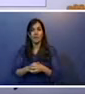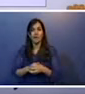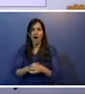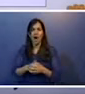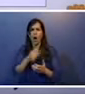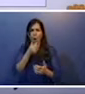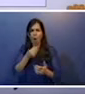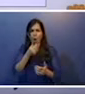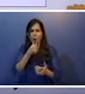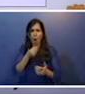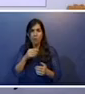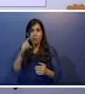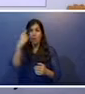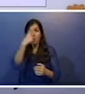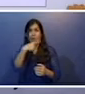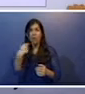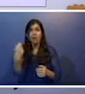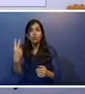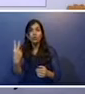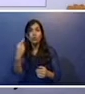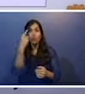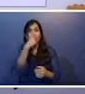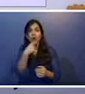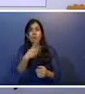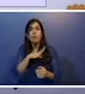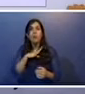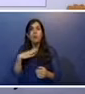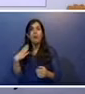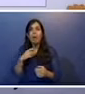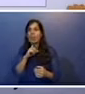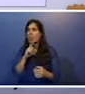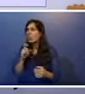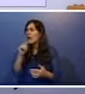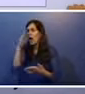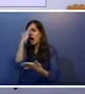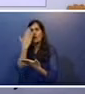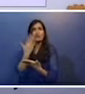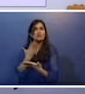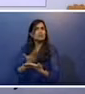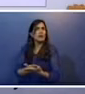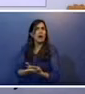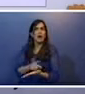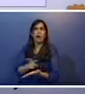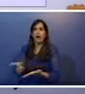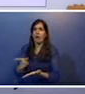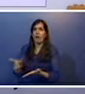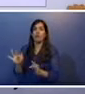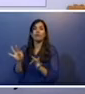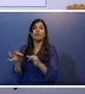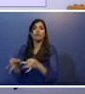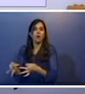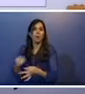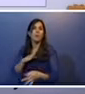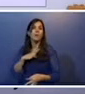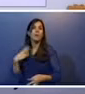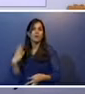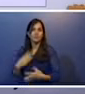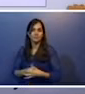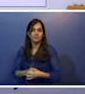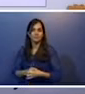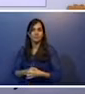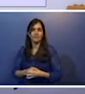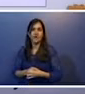levou duas horas para morrer. Ninguém acreditava que estivesse no fim. Agora,